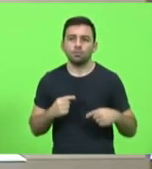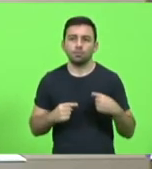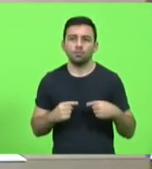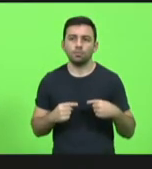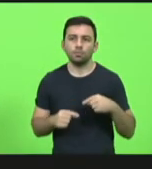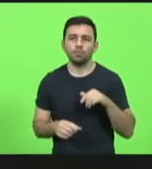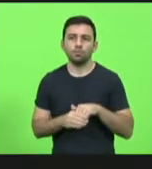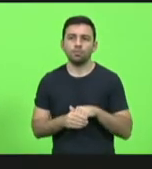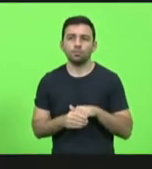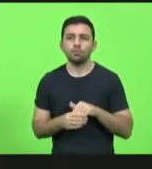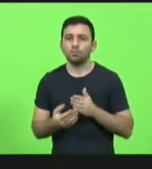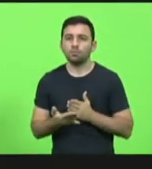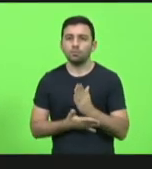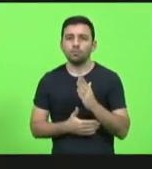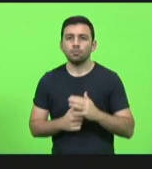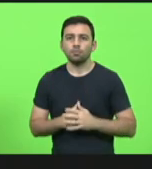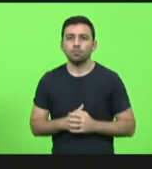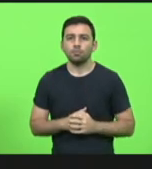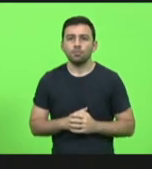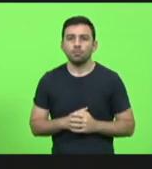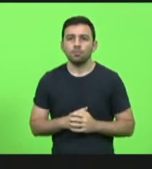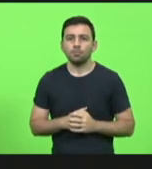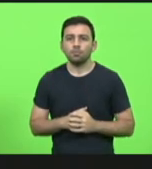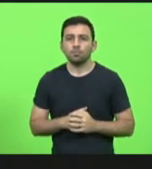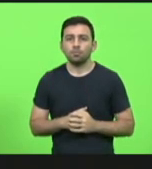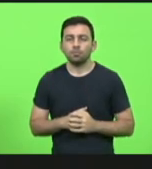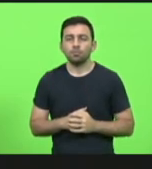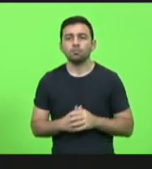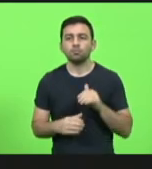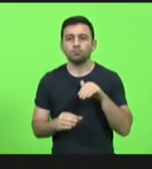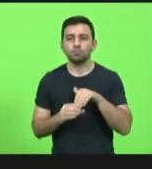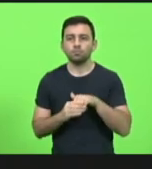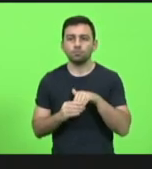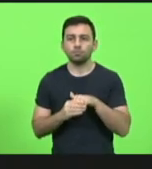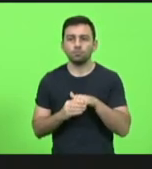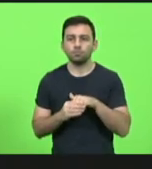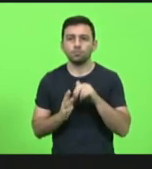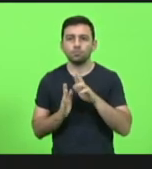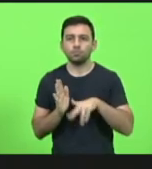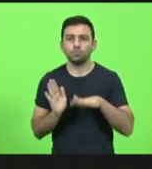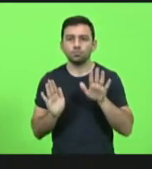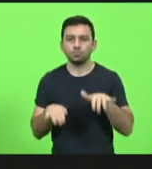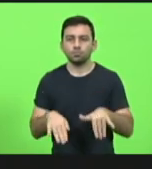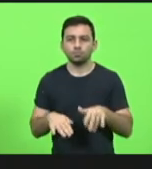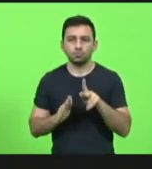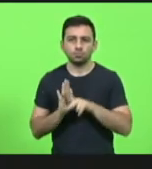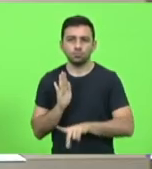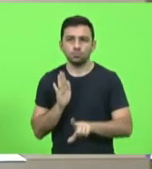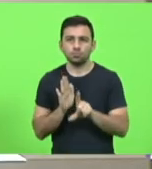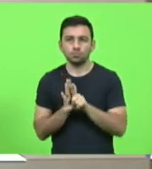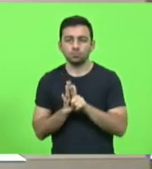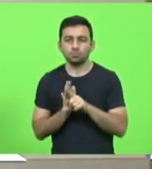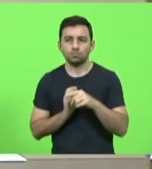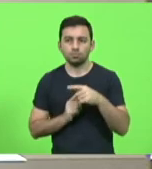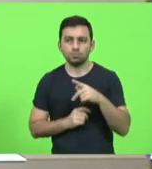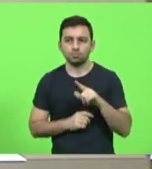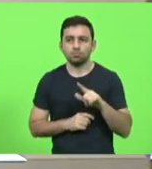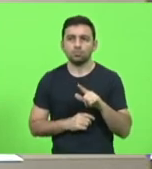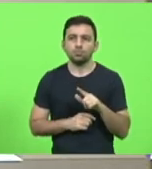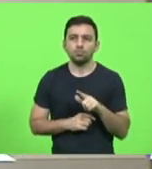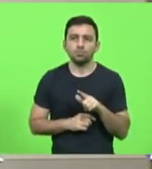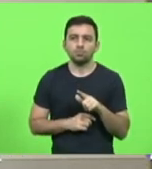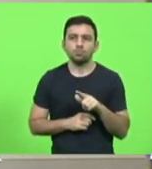em votação, aprovado. Votação da redação final do projeto de lei PL nº 230